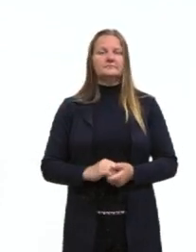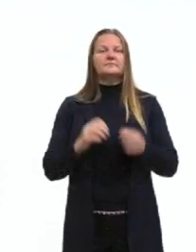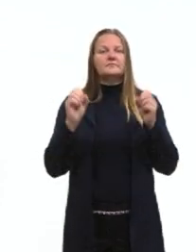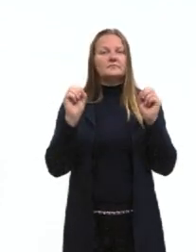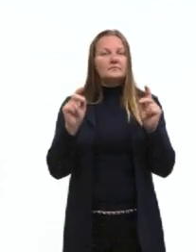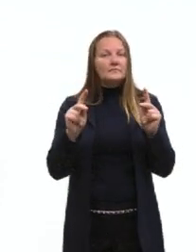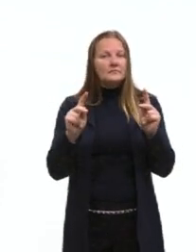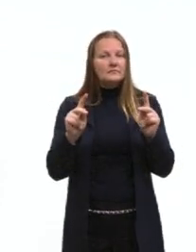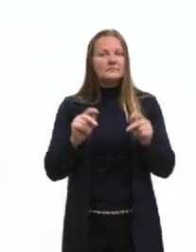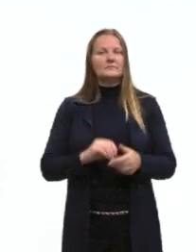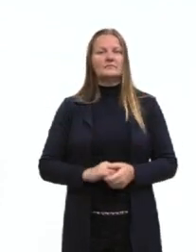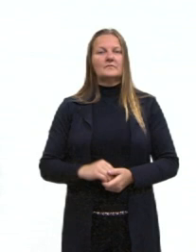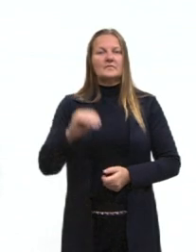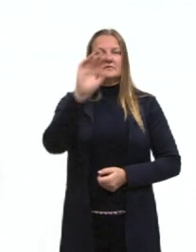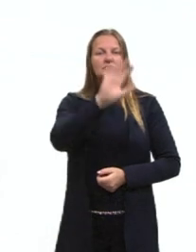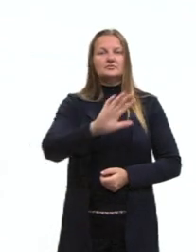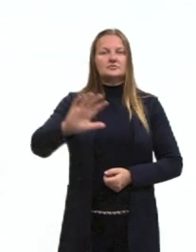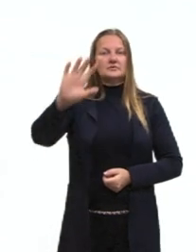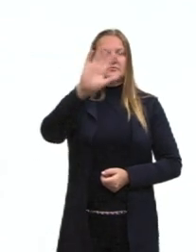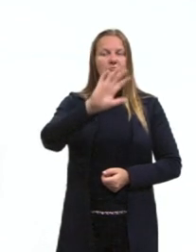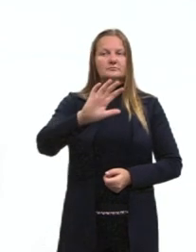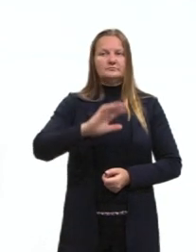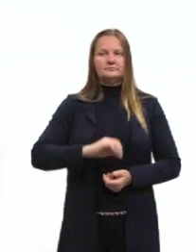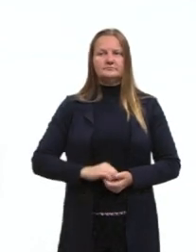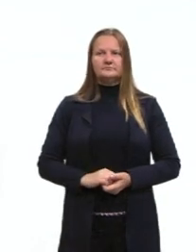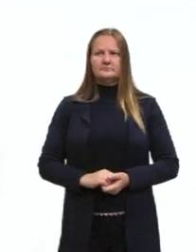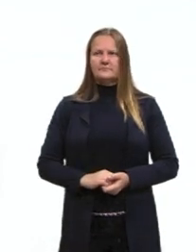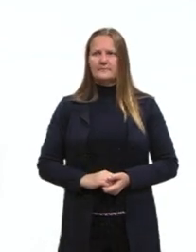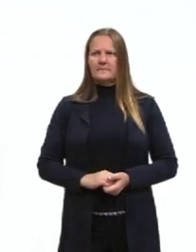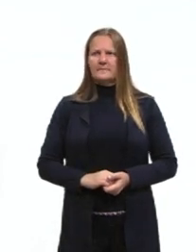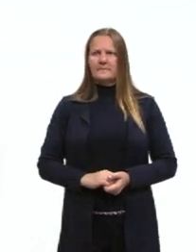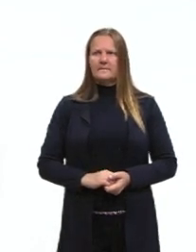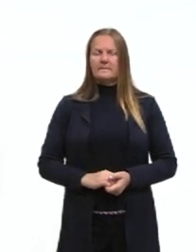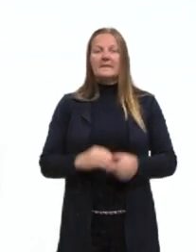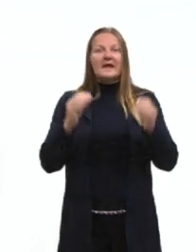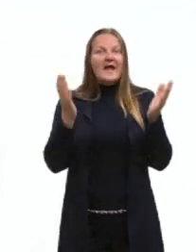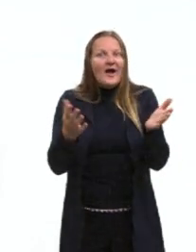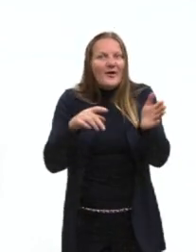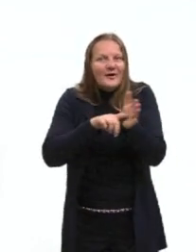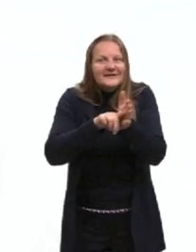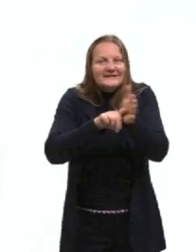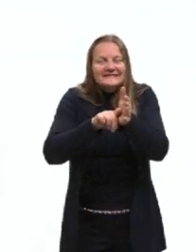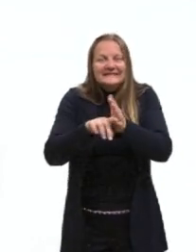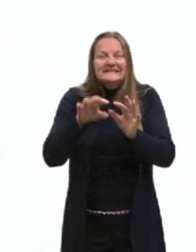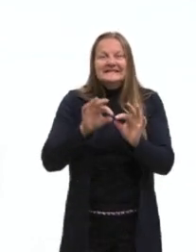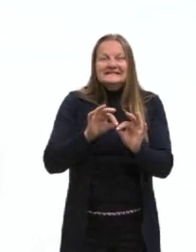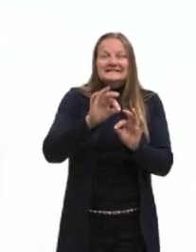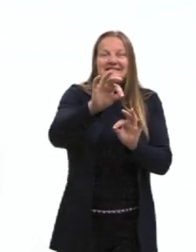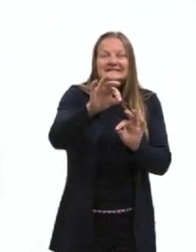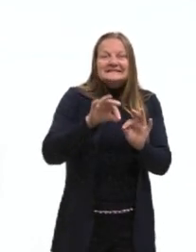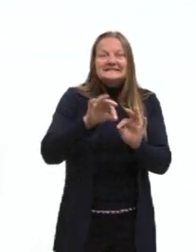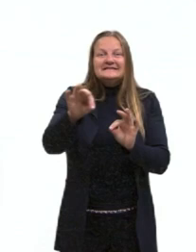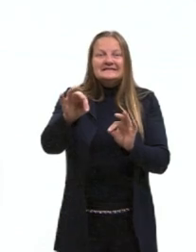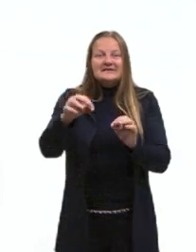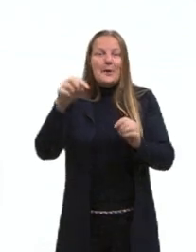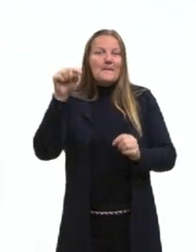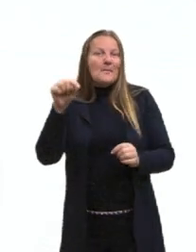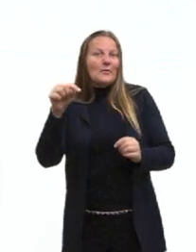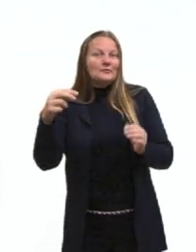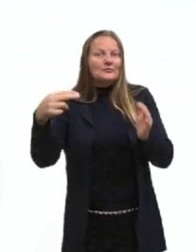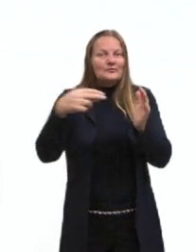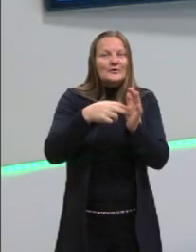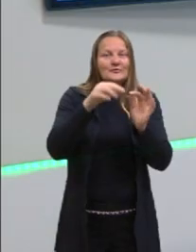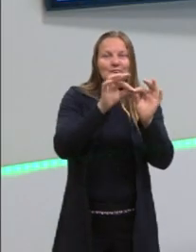seria a equação geral. E aí, agora sim, a distância entre o ponto e uma